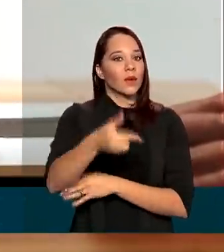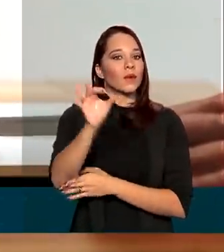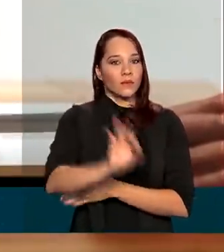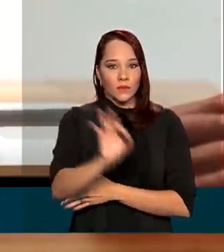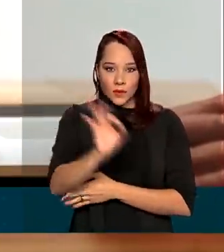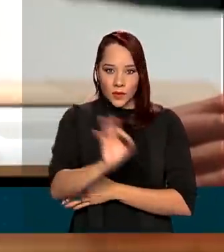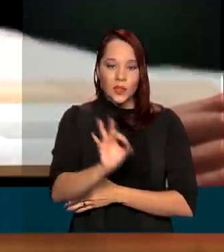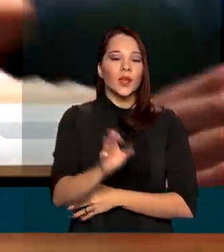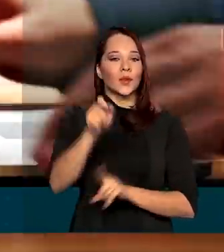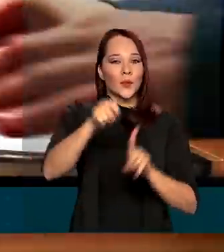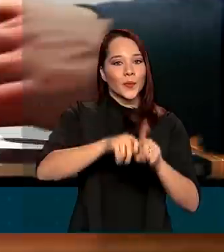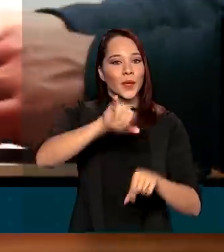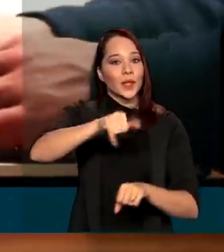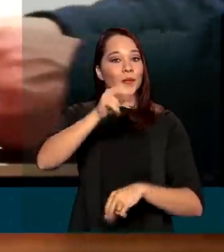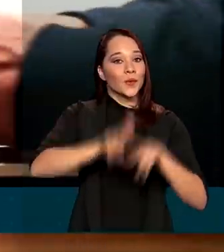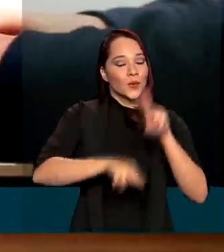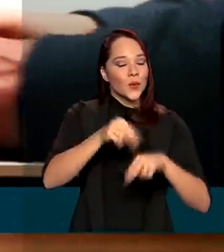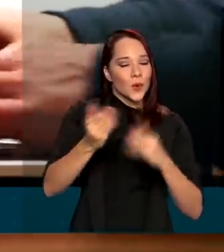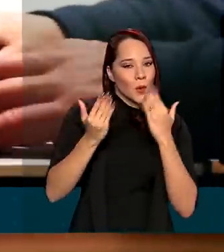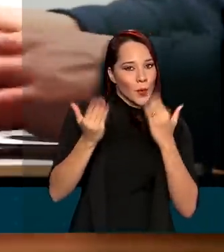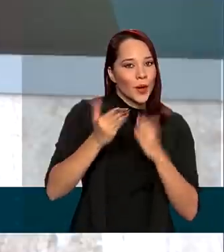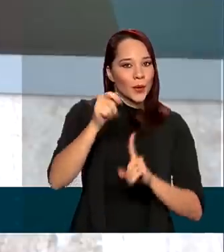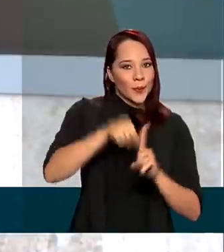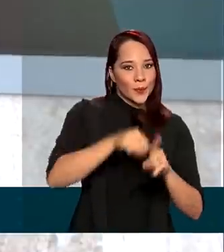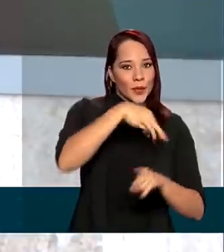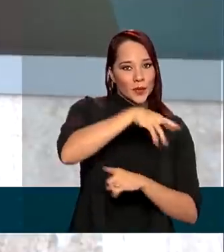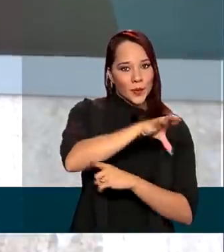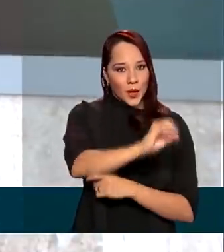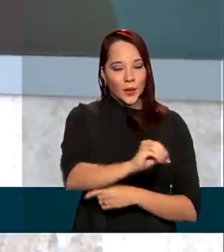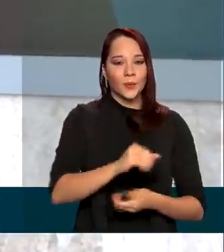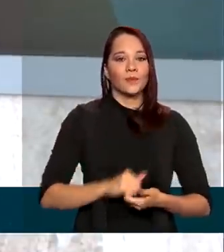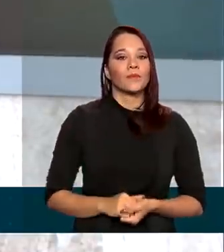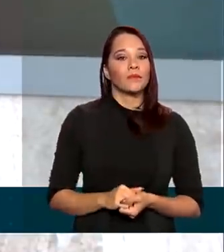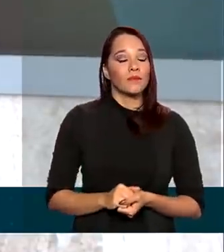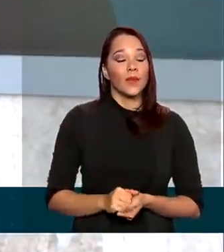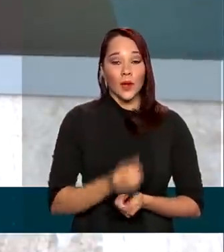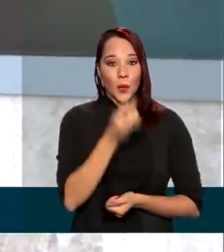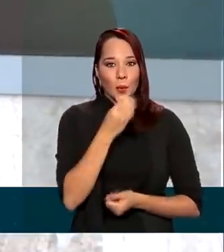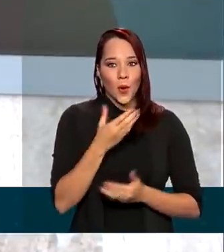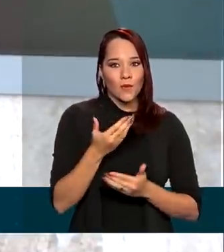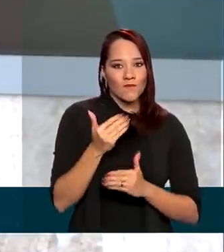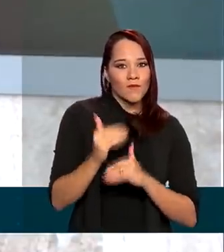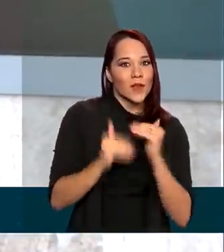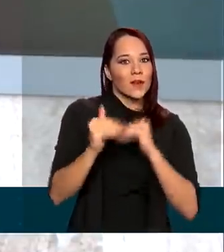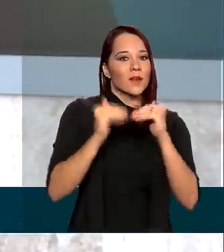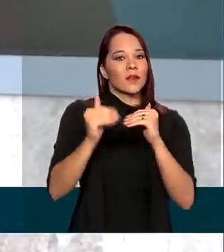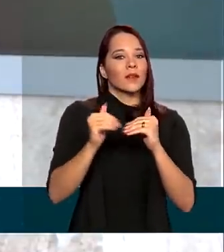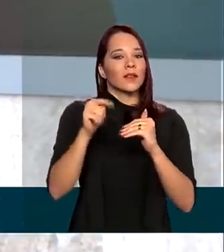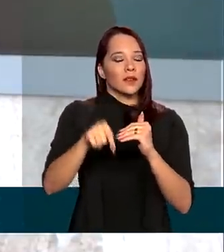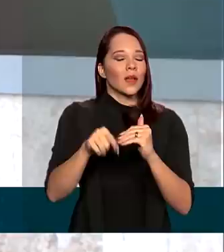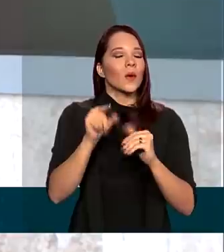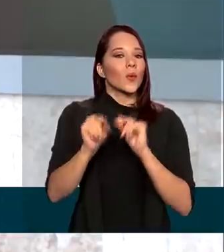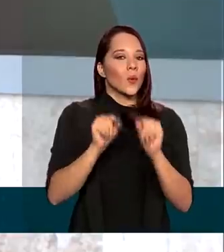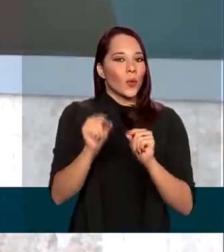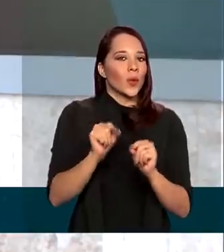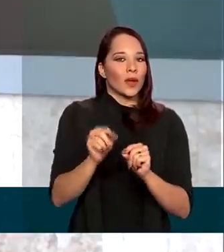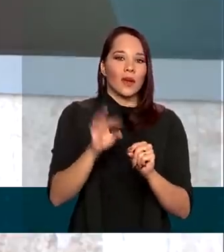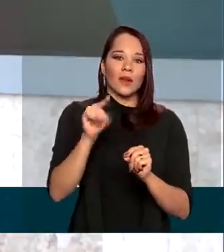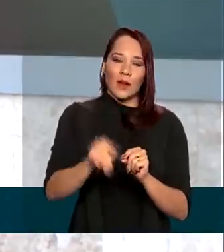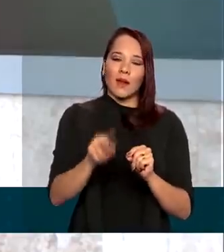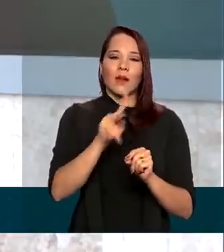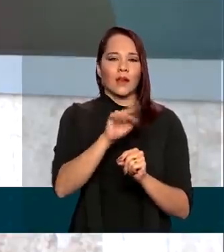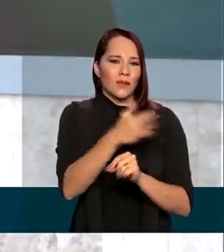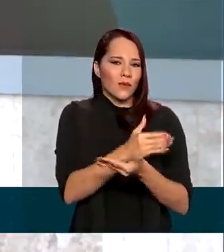% em junho na comparação com maio. O bom desempenho do comércio eletrônico mostra uma tendência a ser